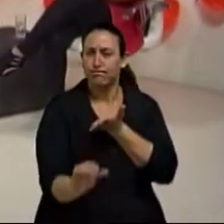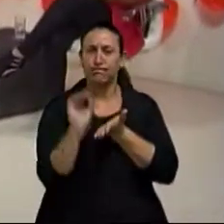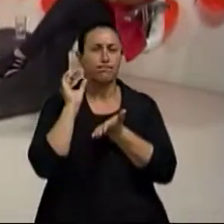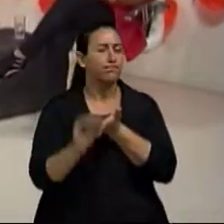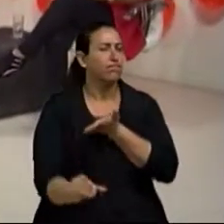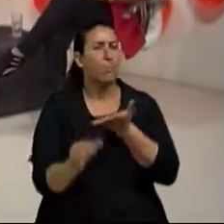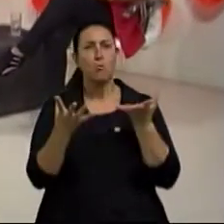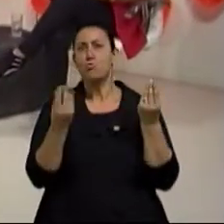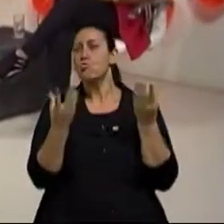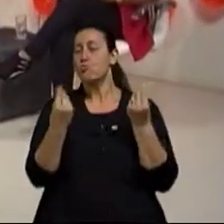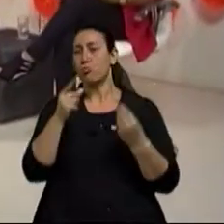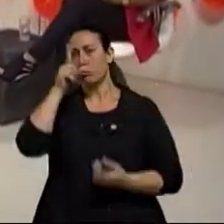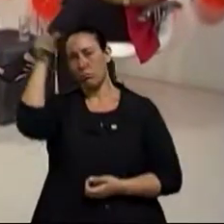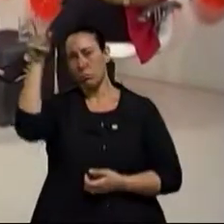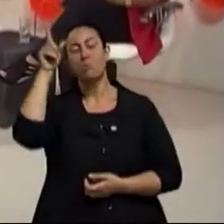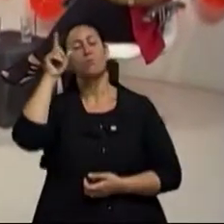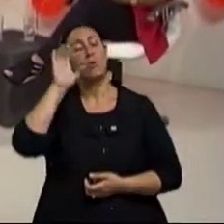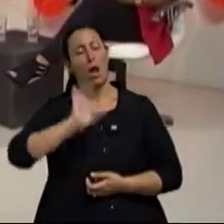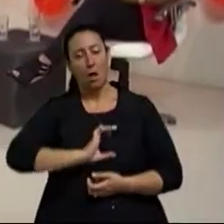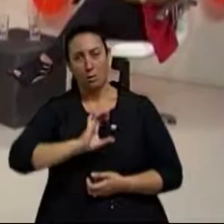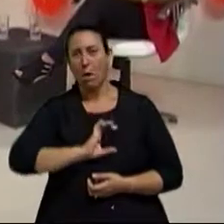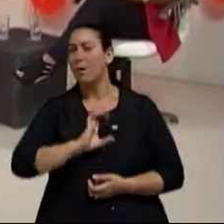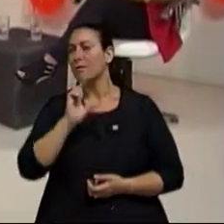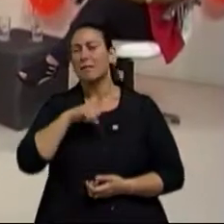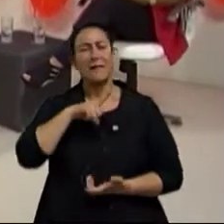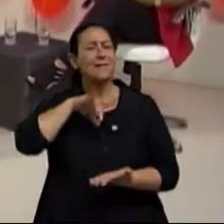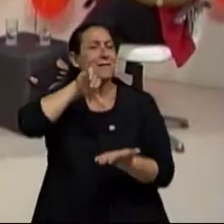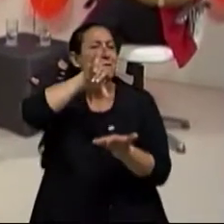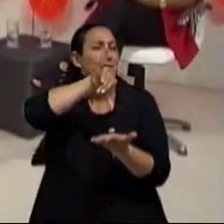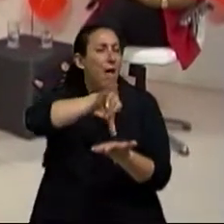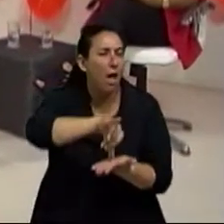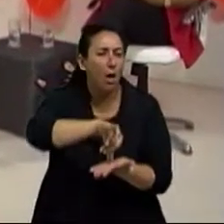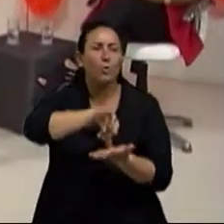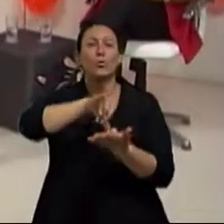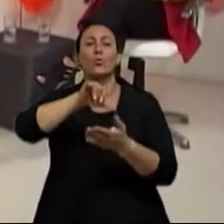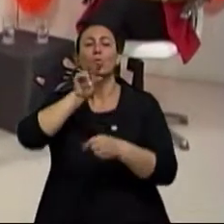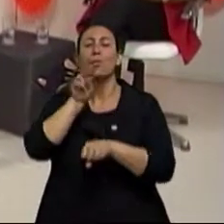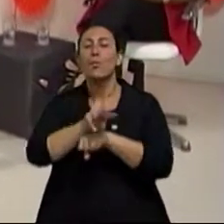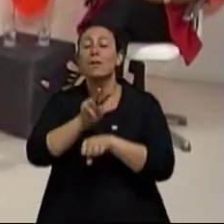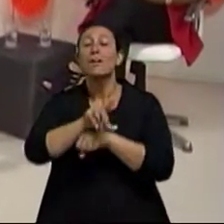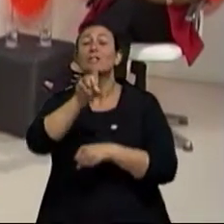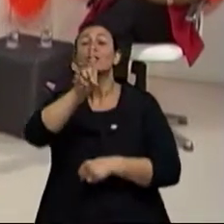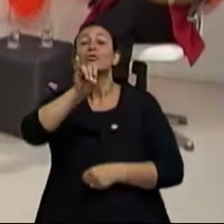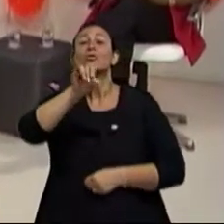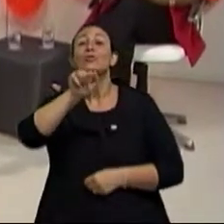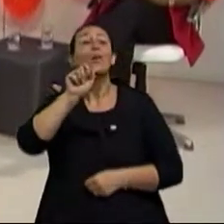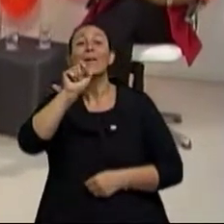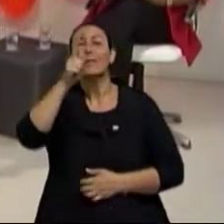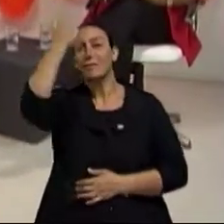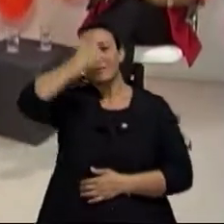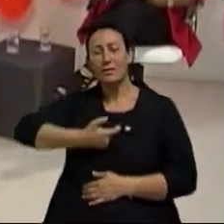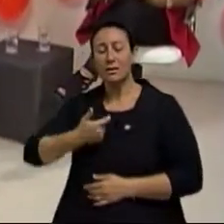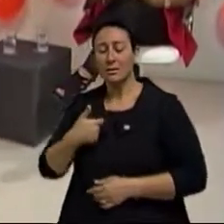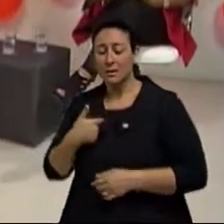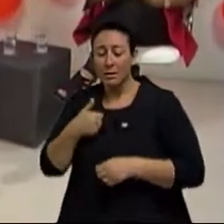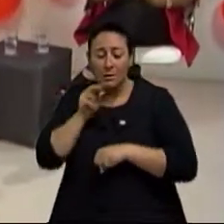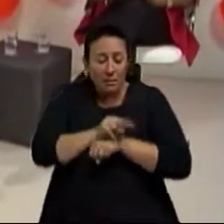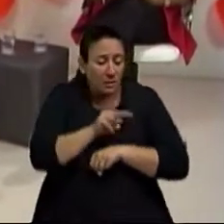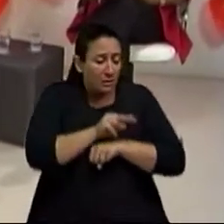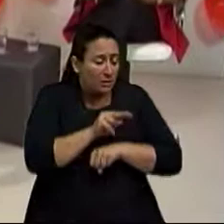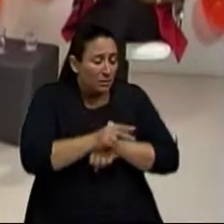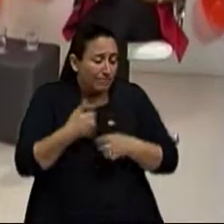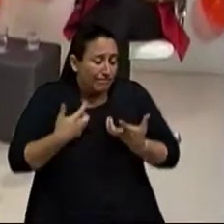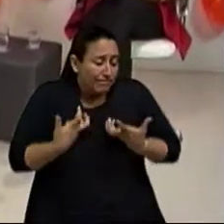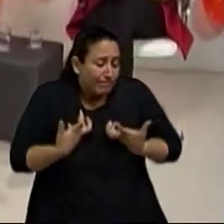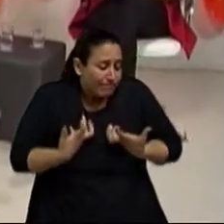responsabilidade? Já tomou. Então, com centros de cuidado dia, que aliviam a sobrecarga do cuidador, com